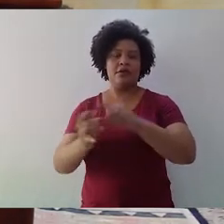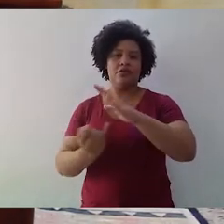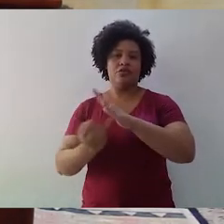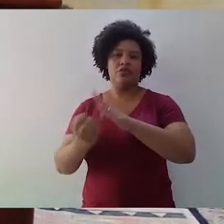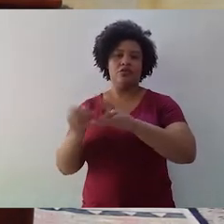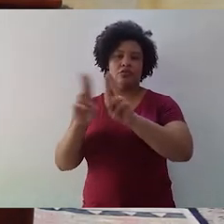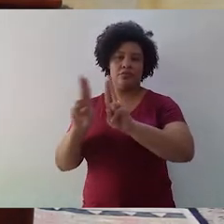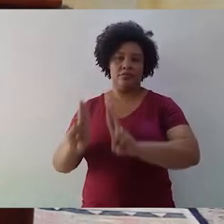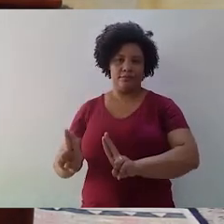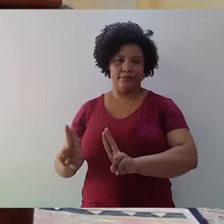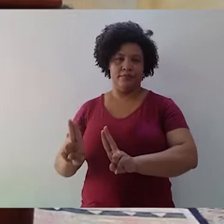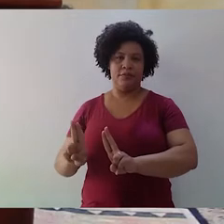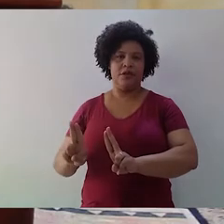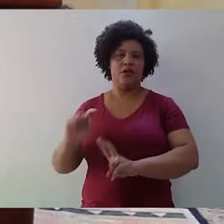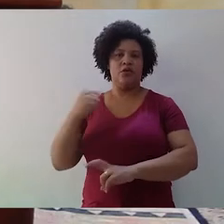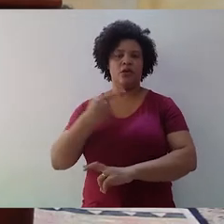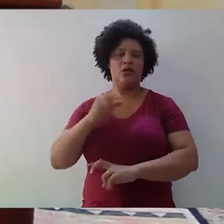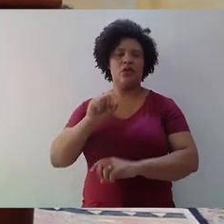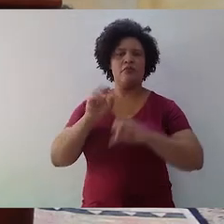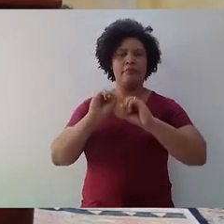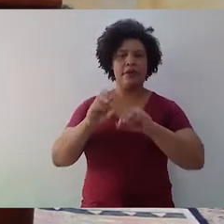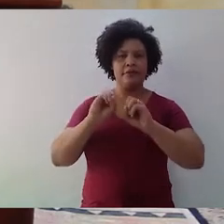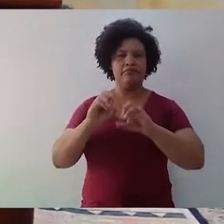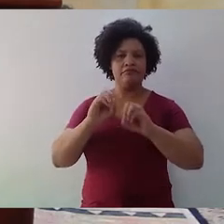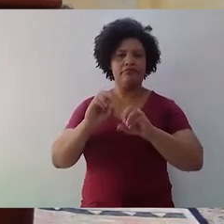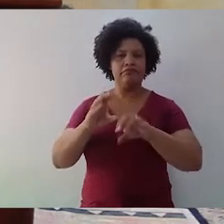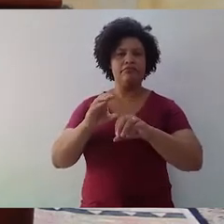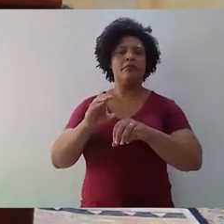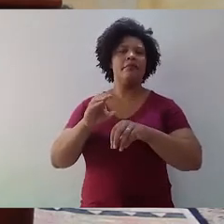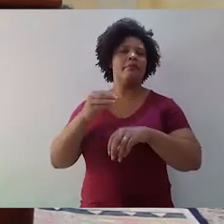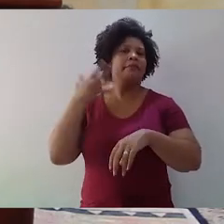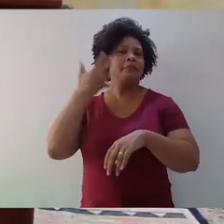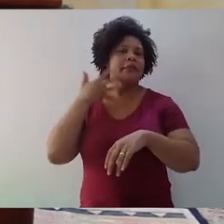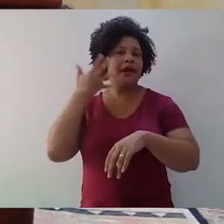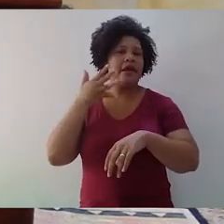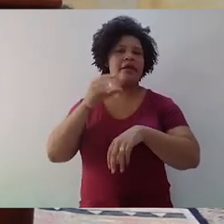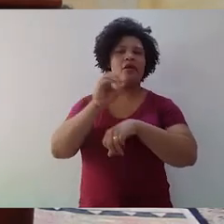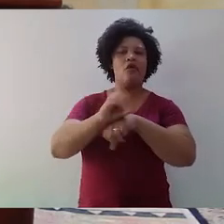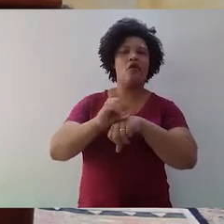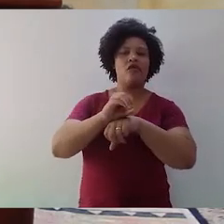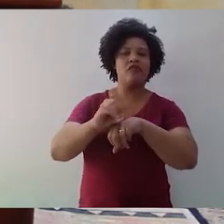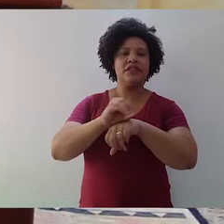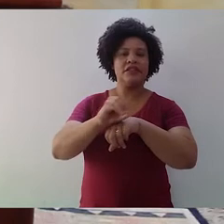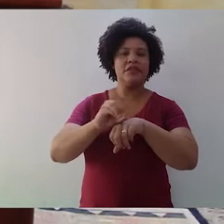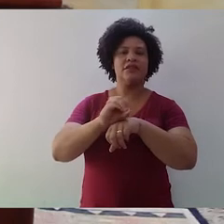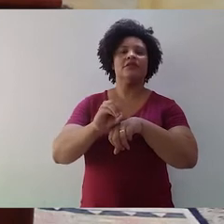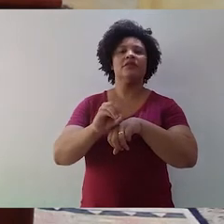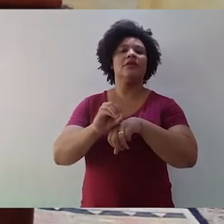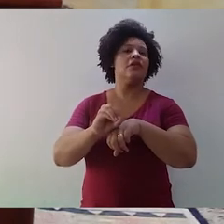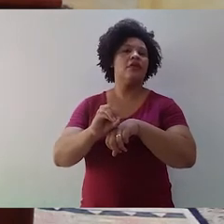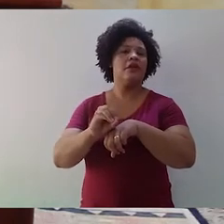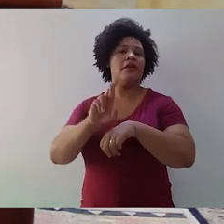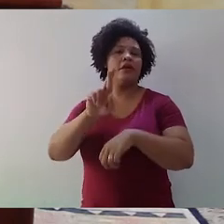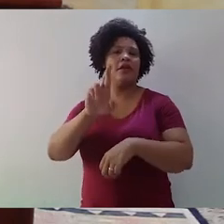Unimed BH. Nós temos ministrado, ao longo dos últimos anos, a Oficina Retórica e Literatura, nas